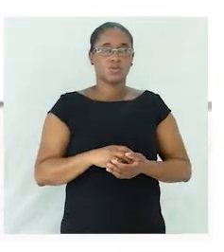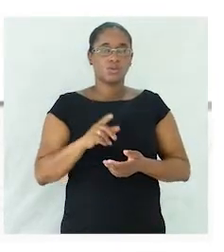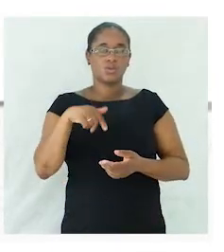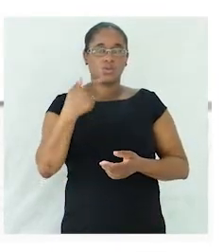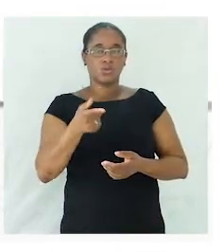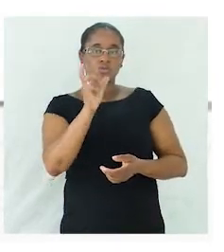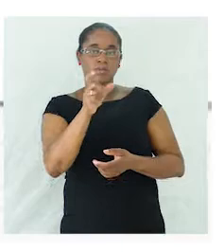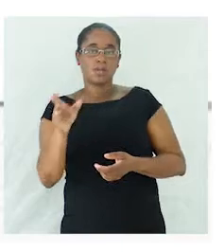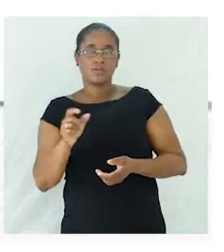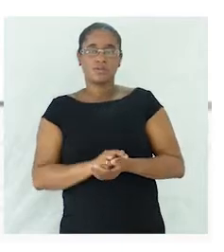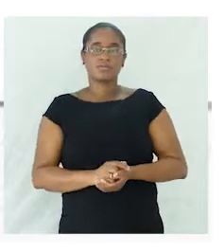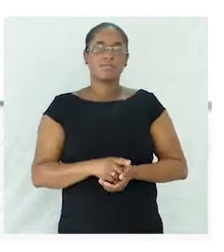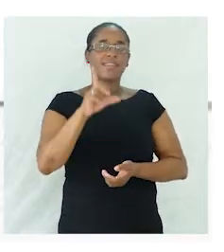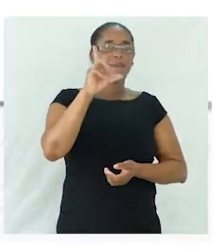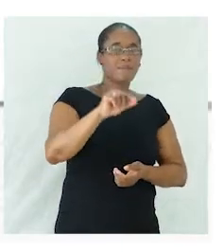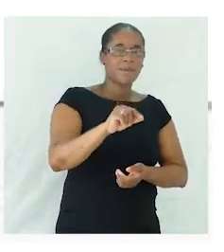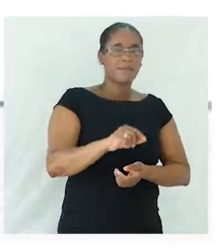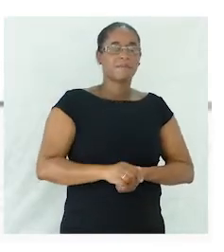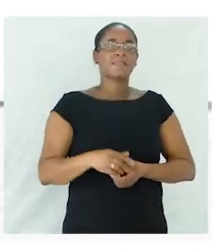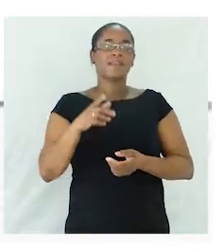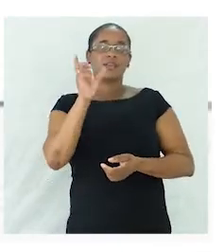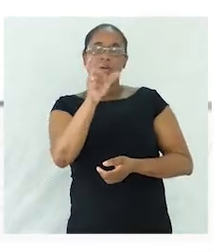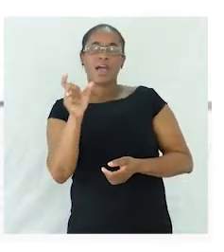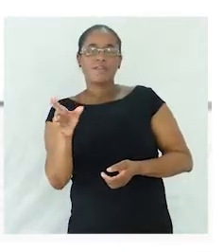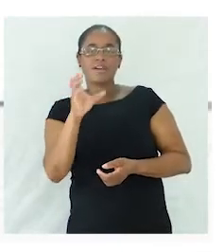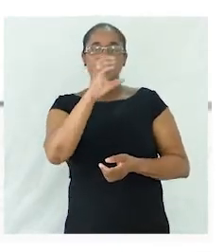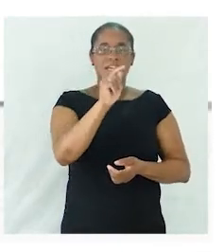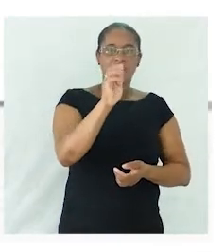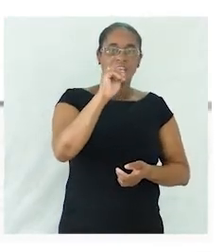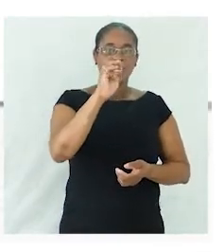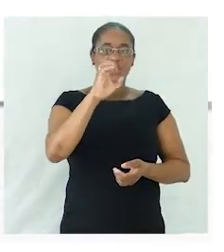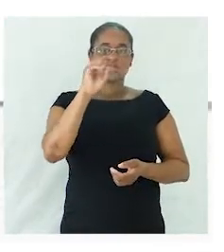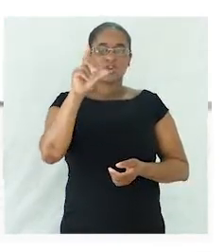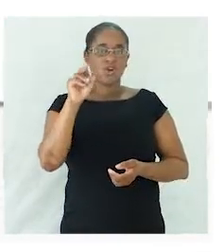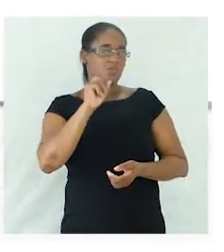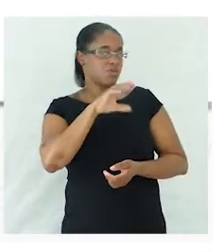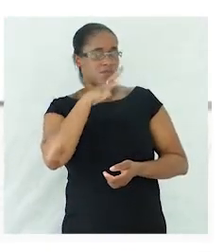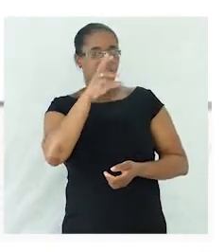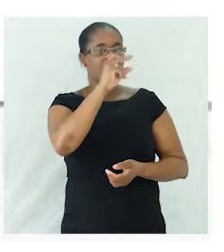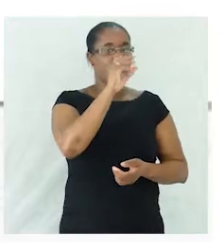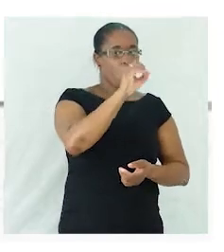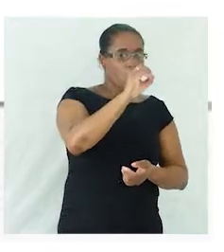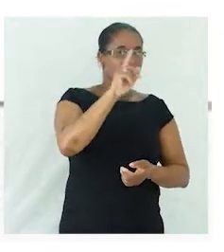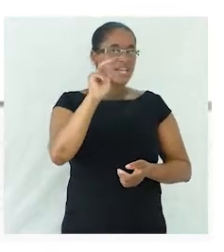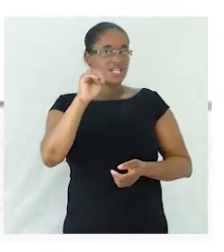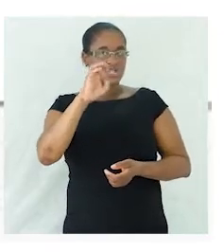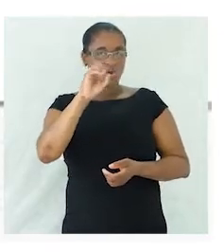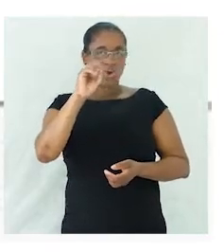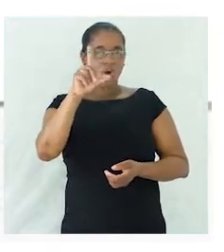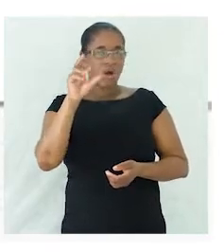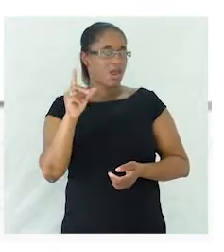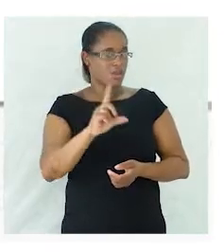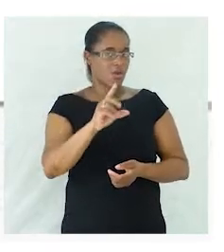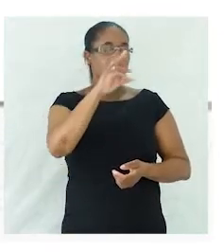e também a palavra escola. Nós nunca dizemos o escola, mas sempre a escola. As outras